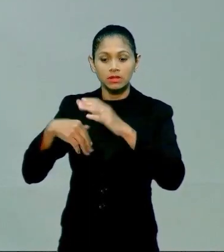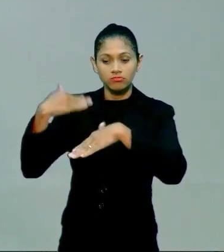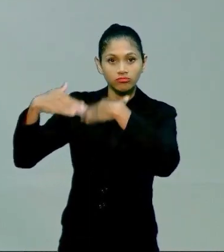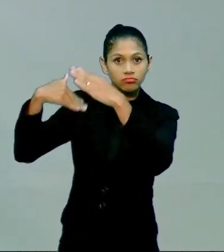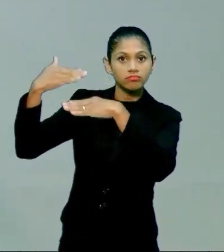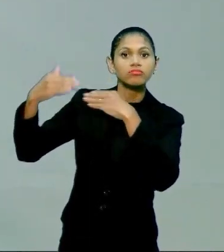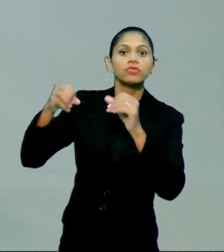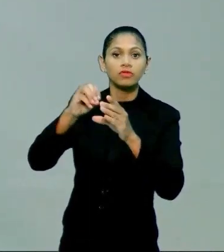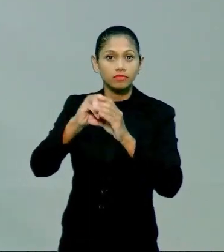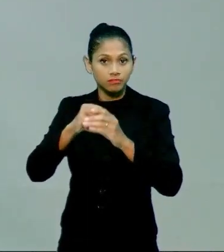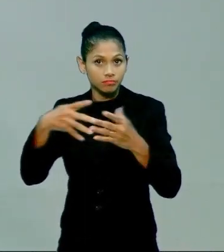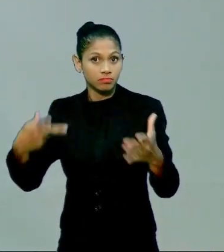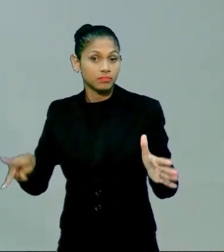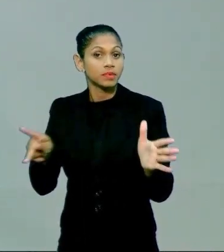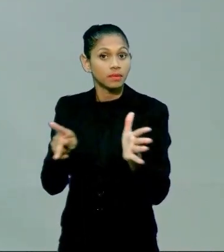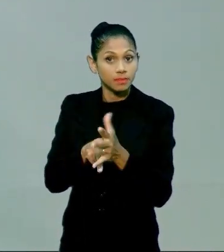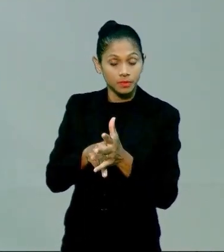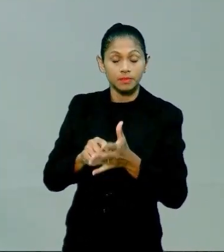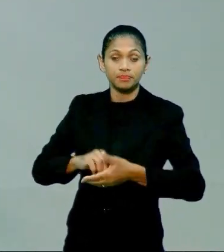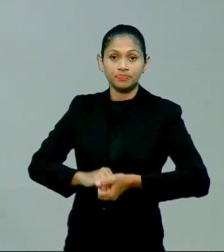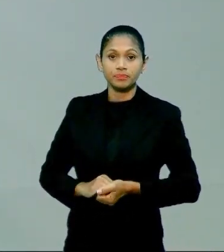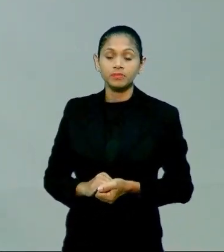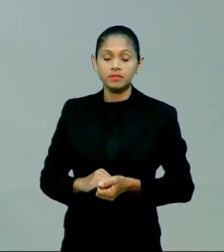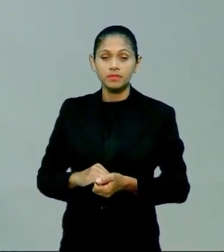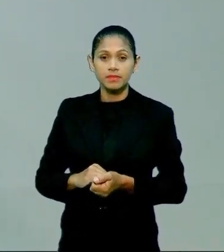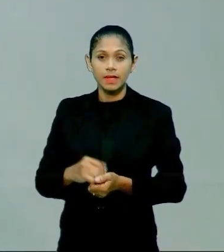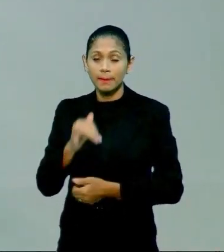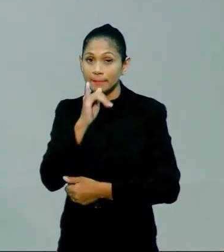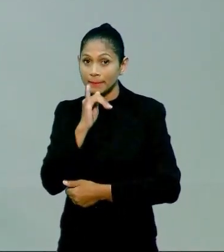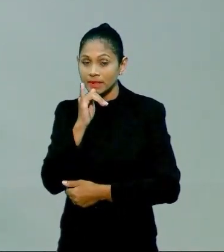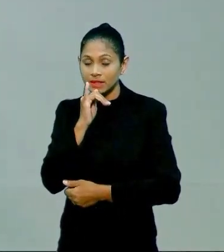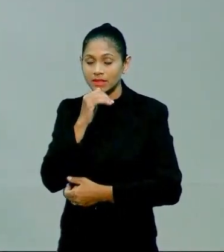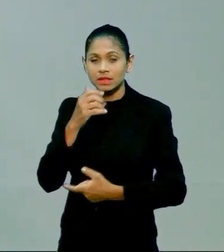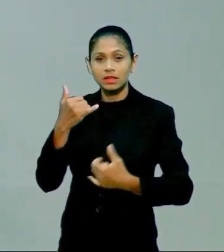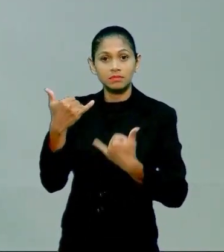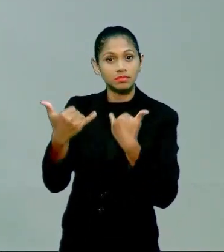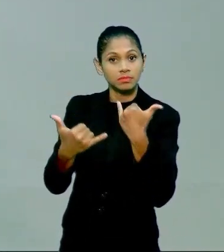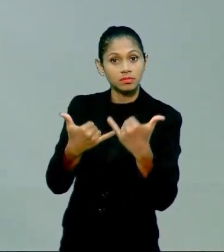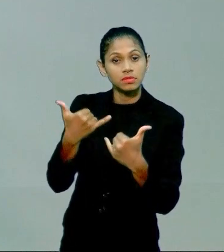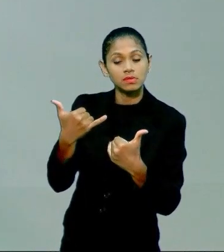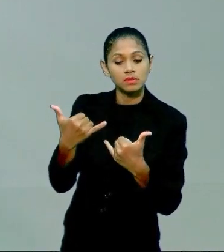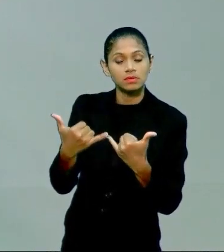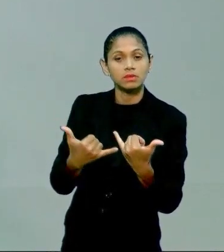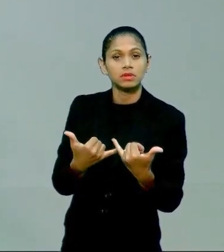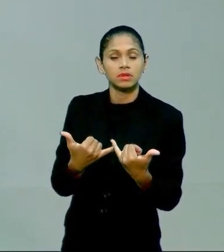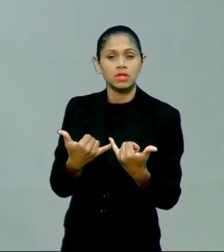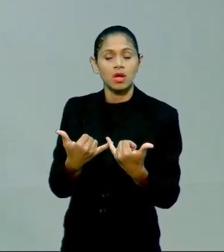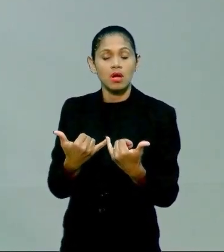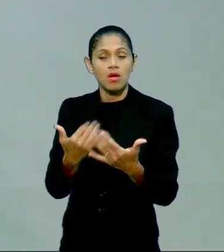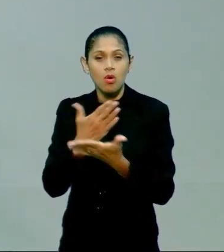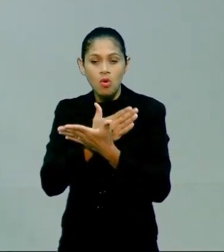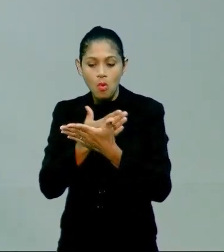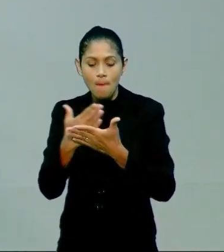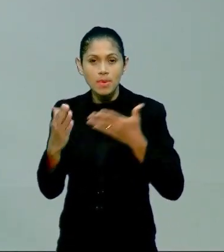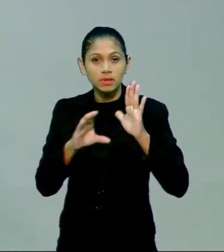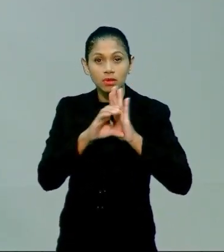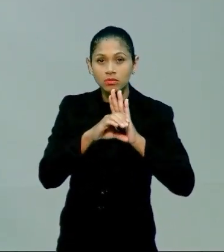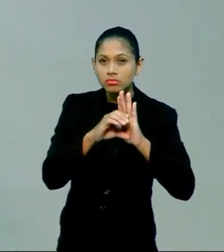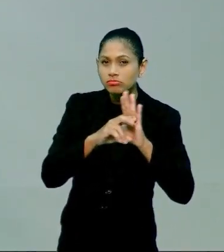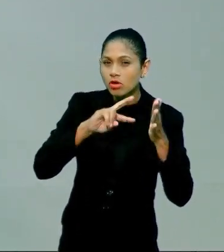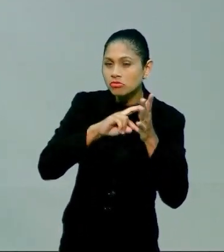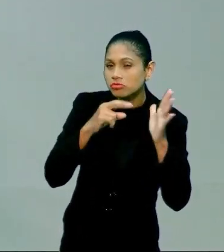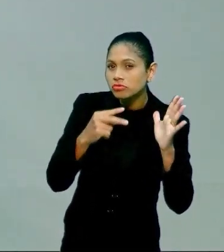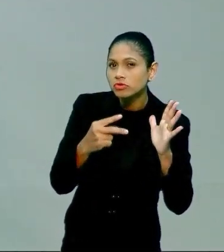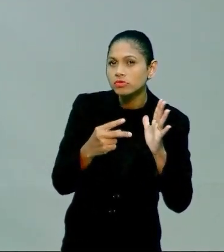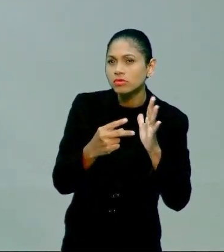aspectos. Por exemplo, na dinâmica de jogos, a gente vai ali começar a conceituar e assimilar conceitos de